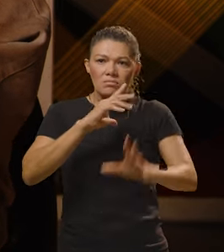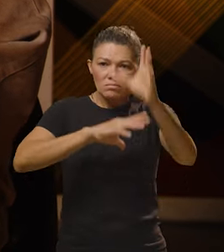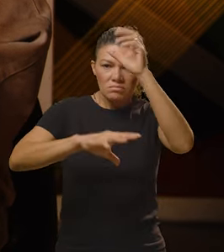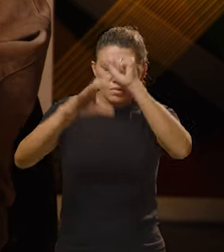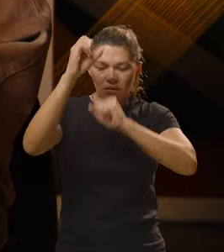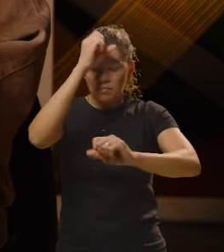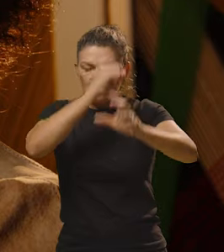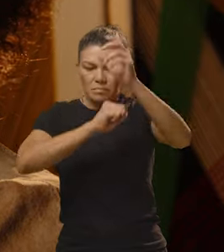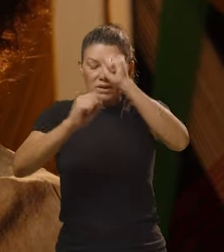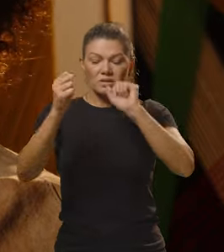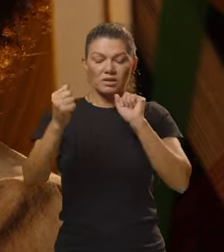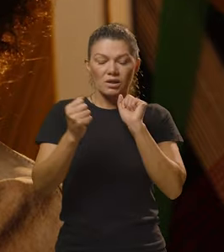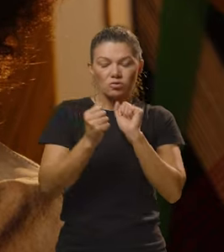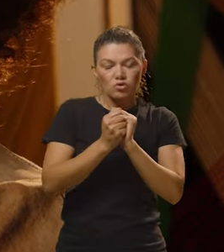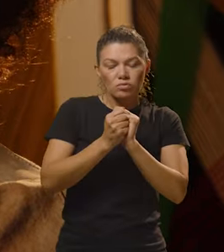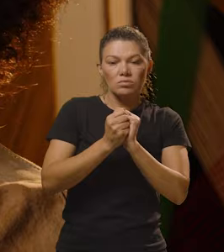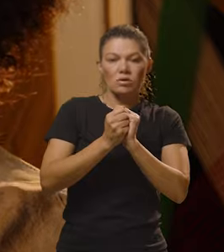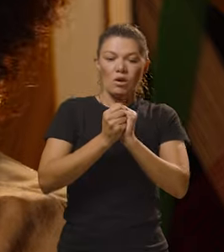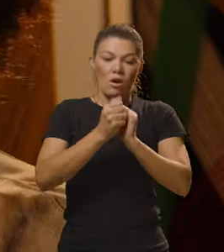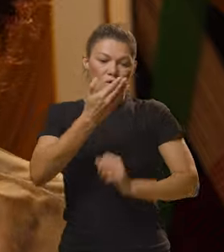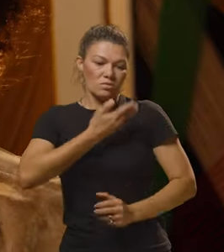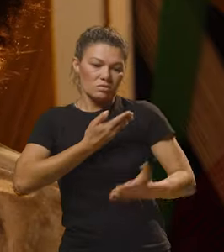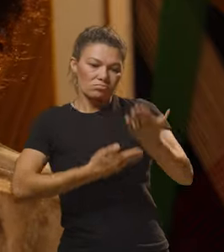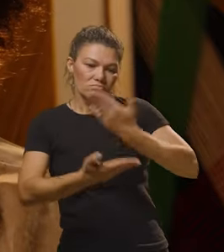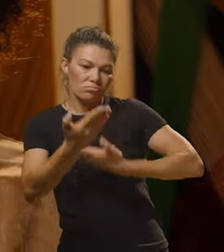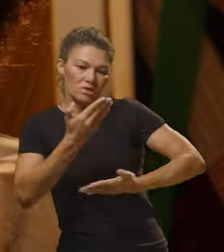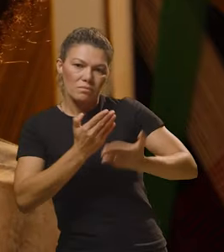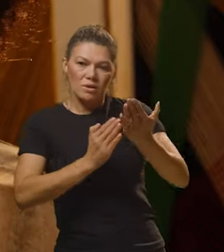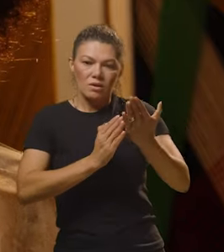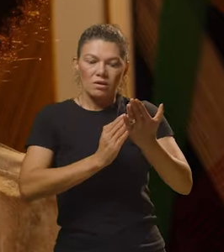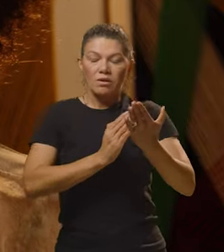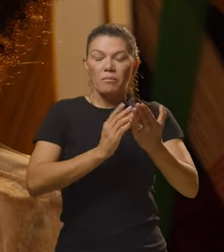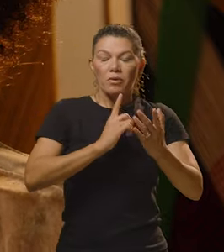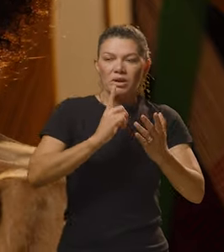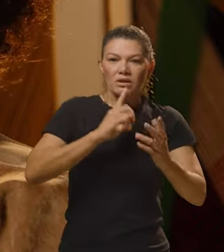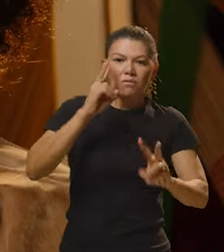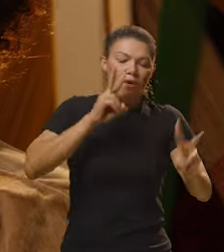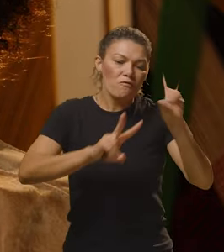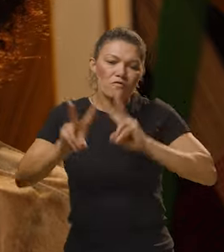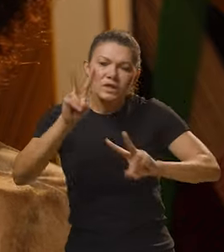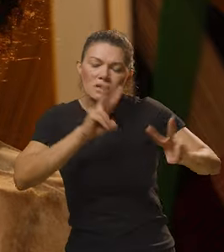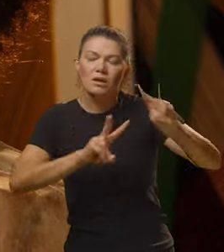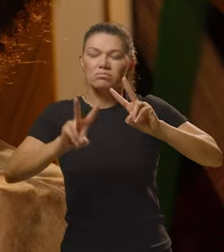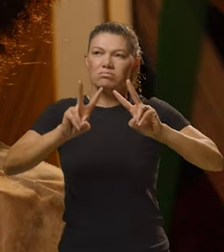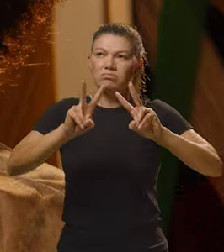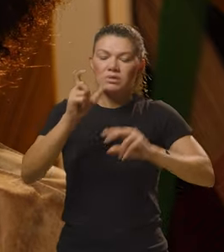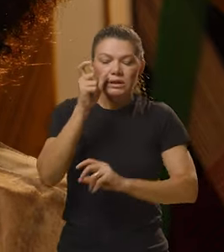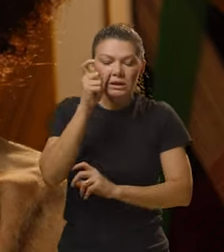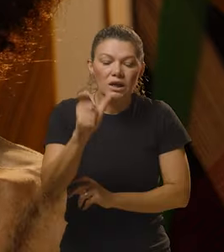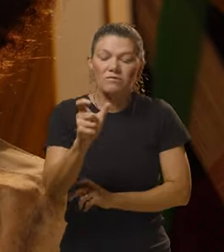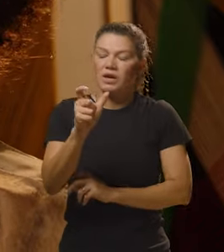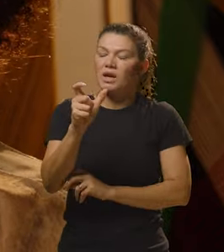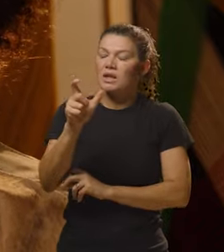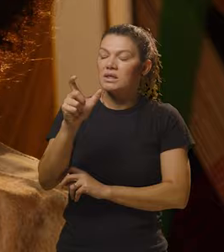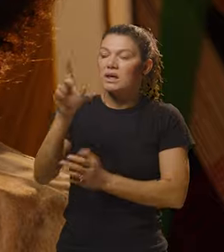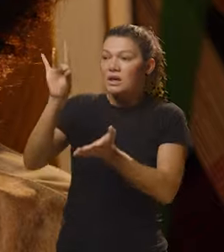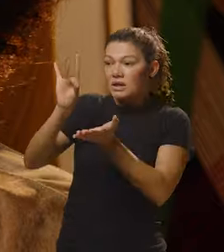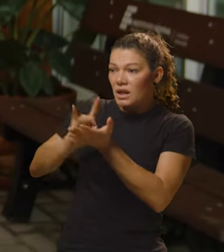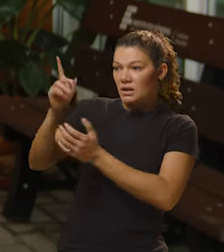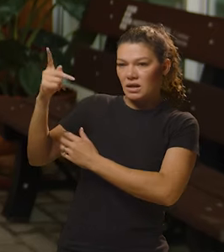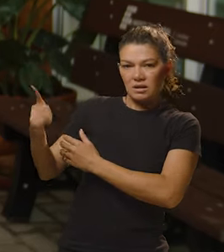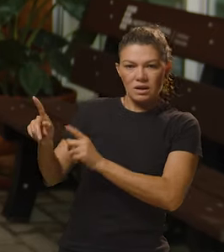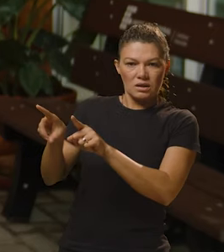aprendizado com os meus colegas, assim, porque eles vão trazendo umas visões, assim, tipo, muito interessantes de realidade.